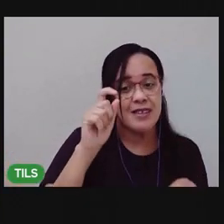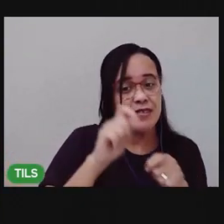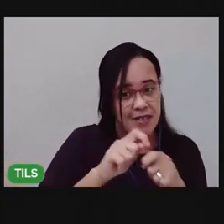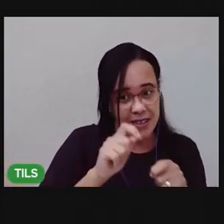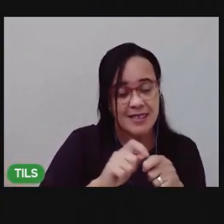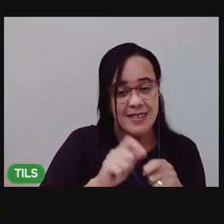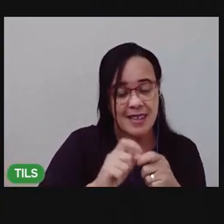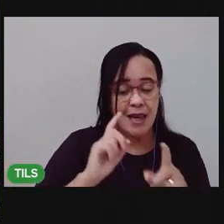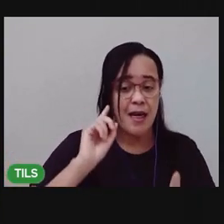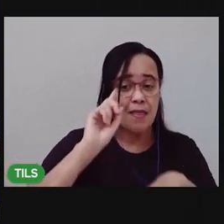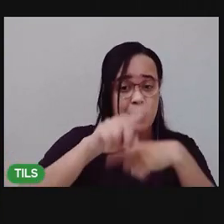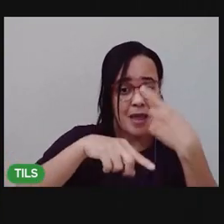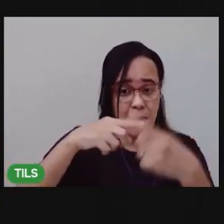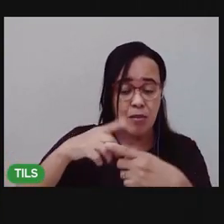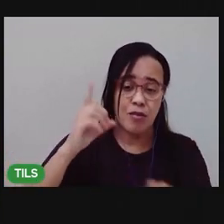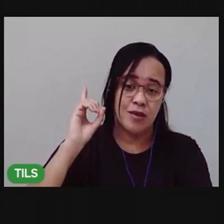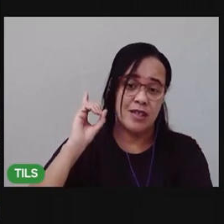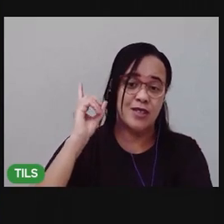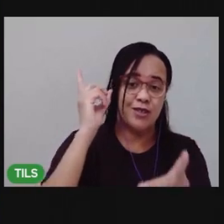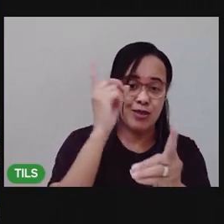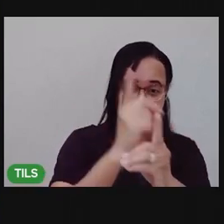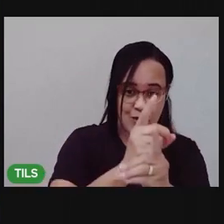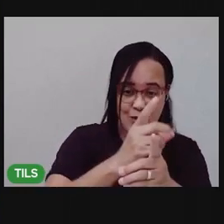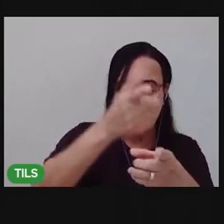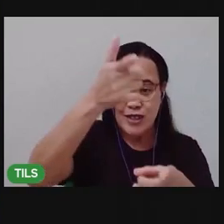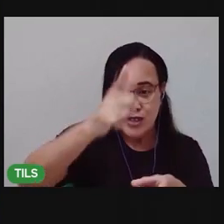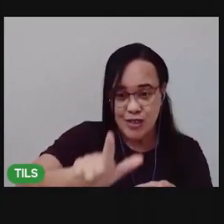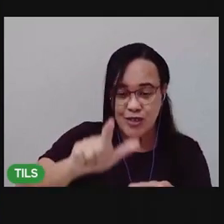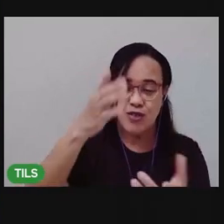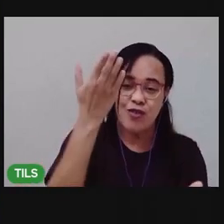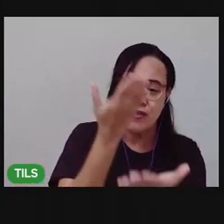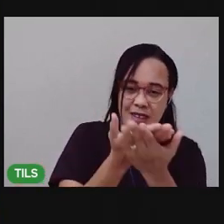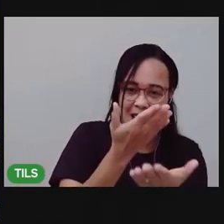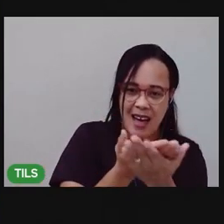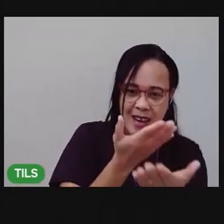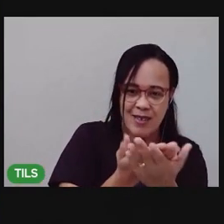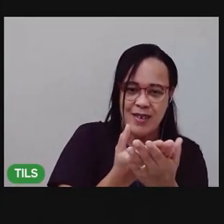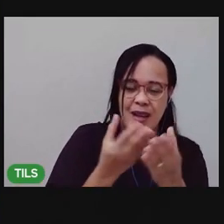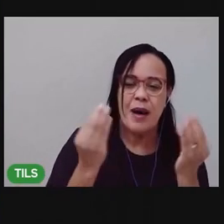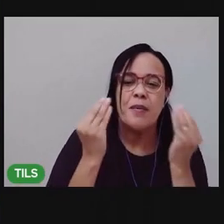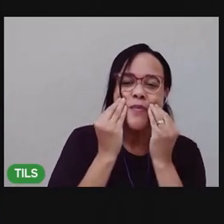na próxima aula. Um beijo grande. Até daqui a pouco.